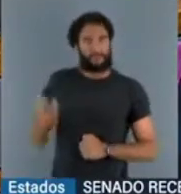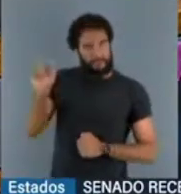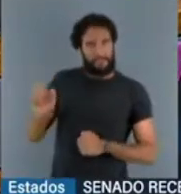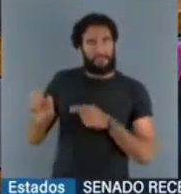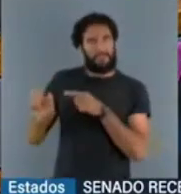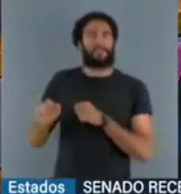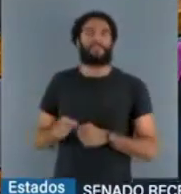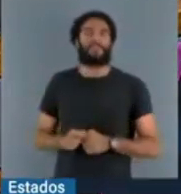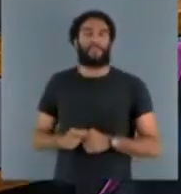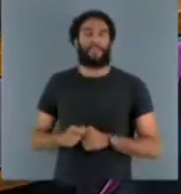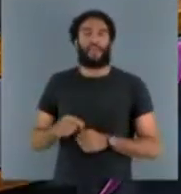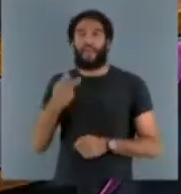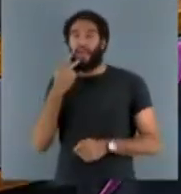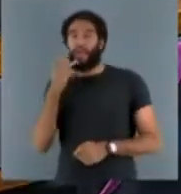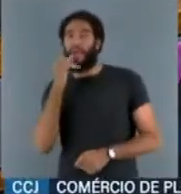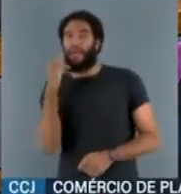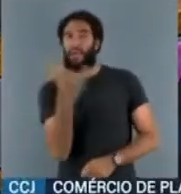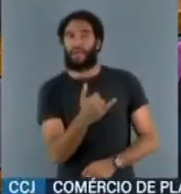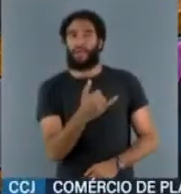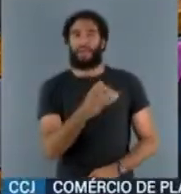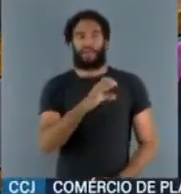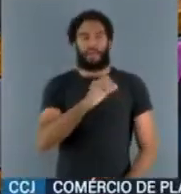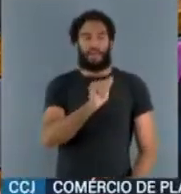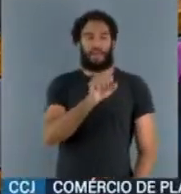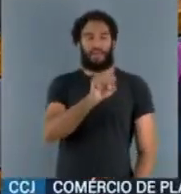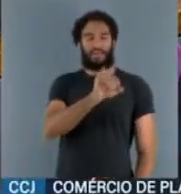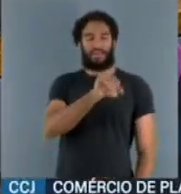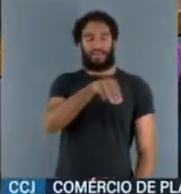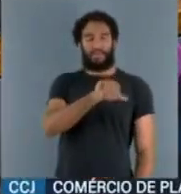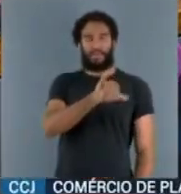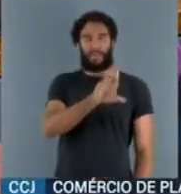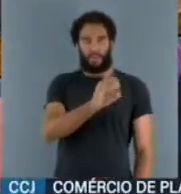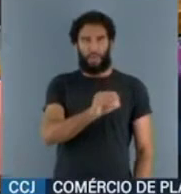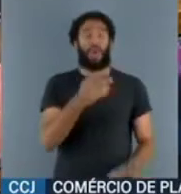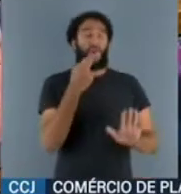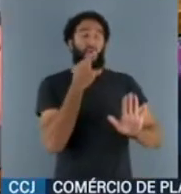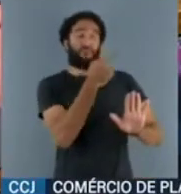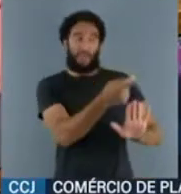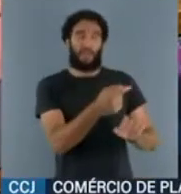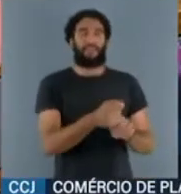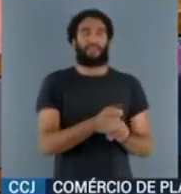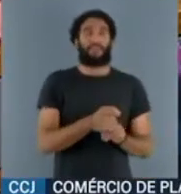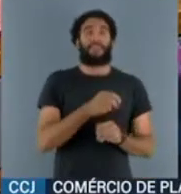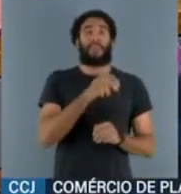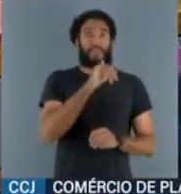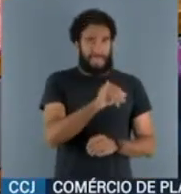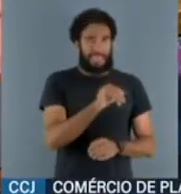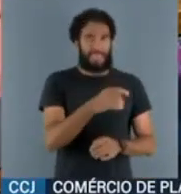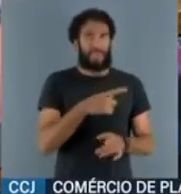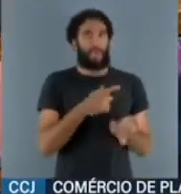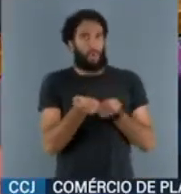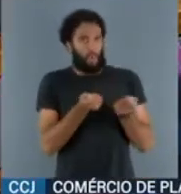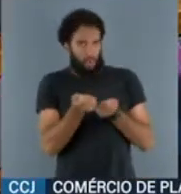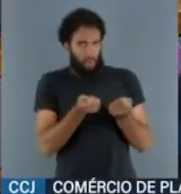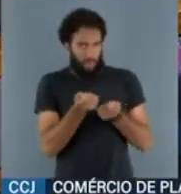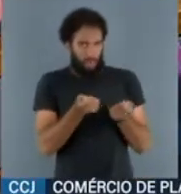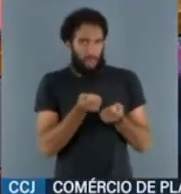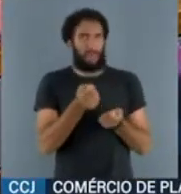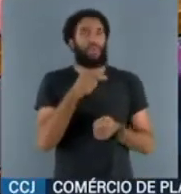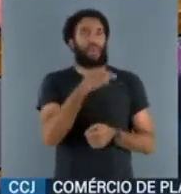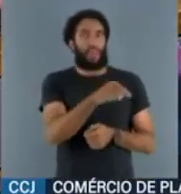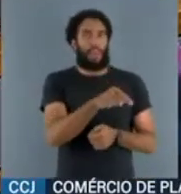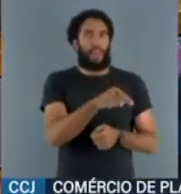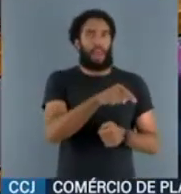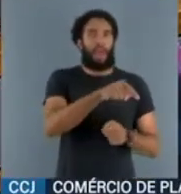comando, falando com o Coronel Casimiro, eu vou falar logo para o senhor, viu? Se eu estiver amanhã de comandante da manifestação como